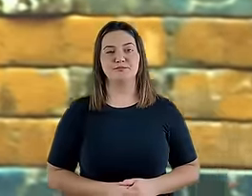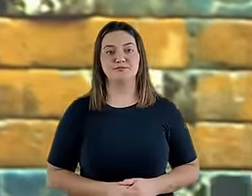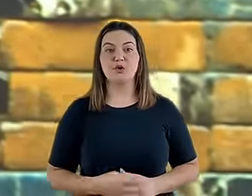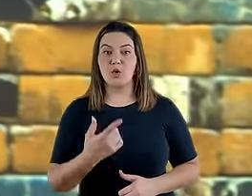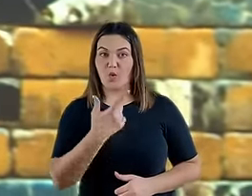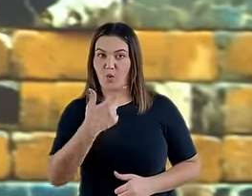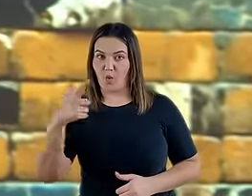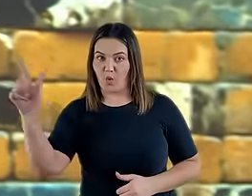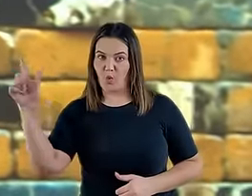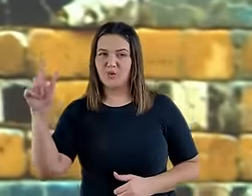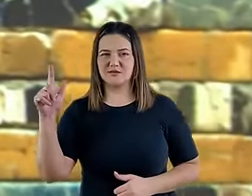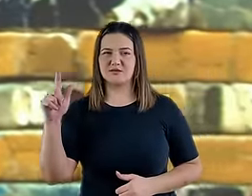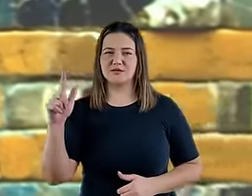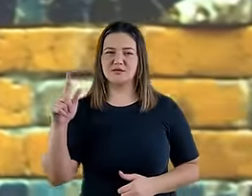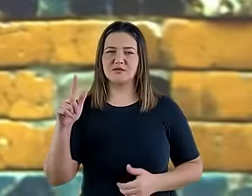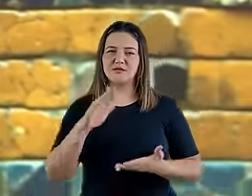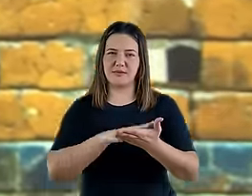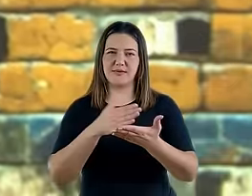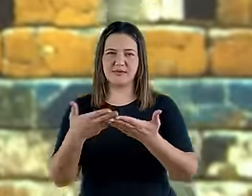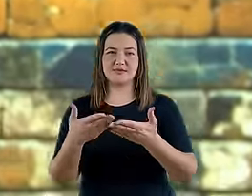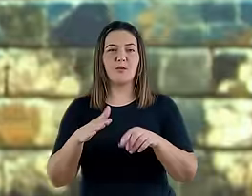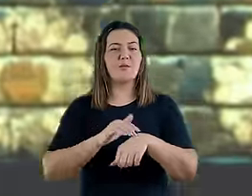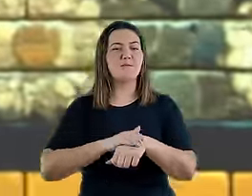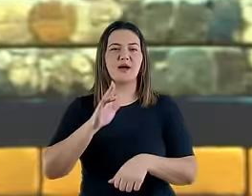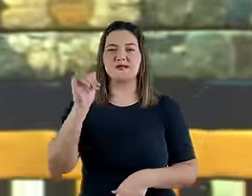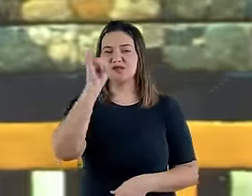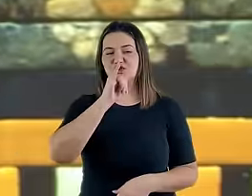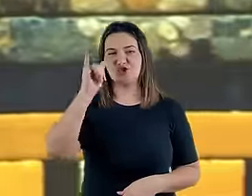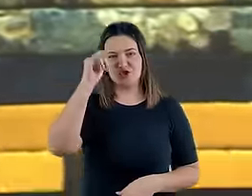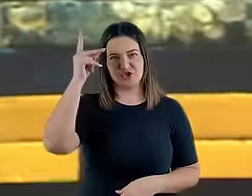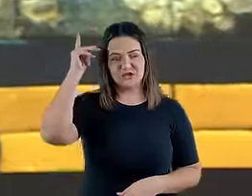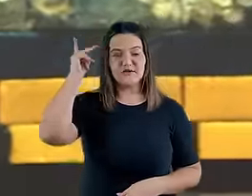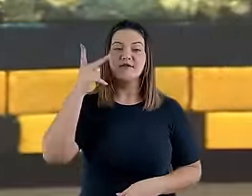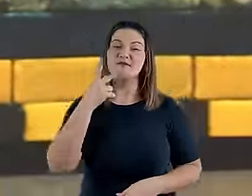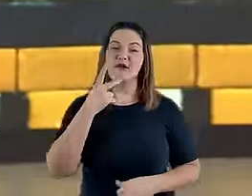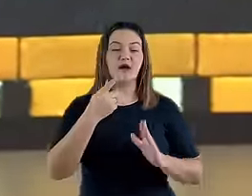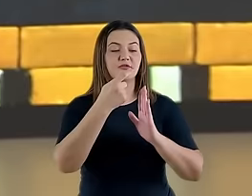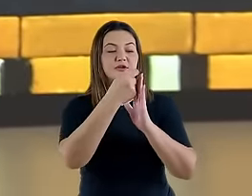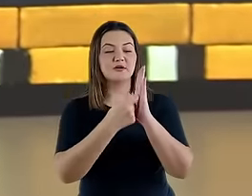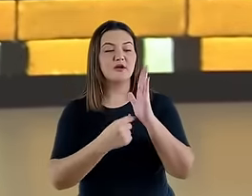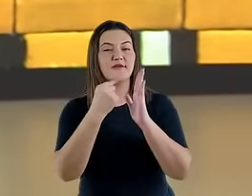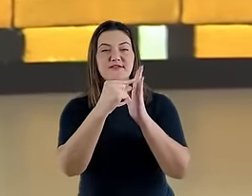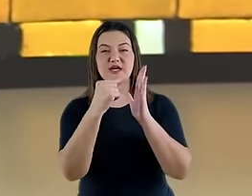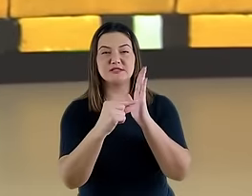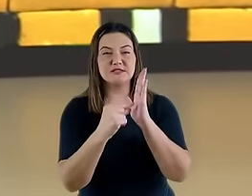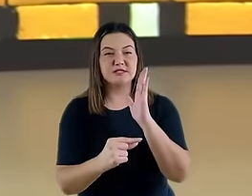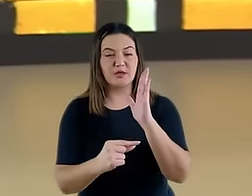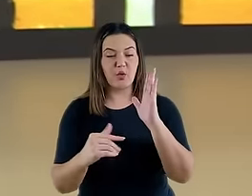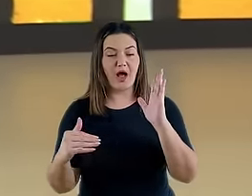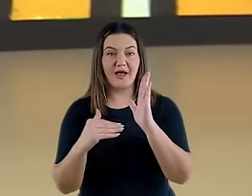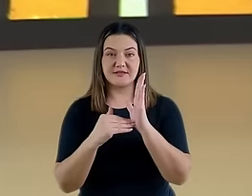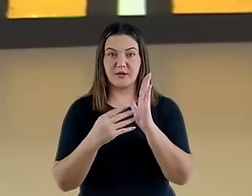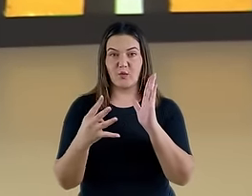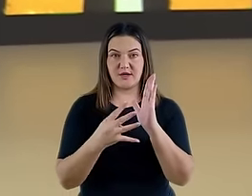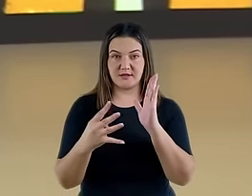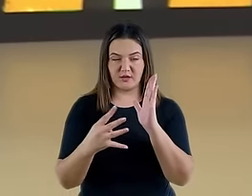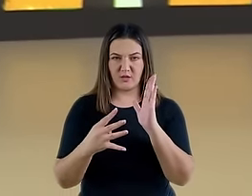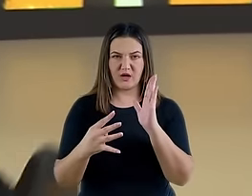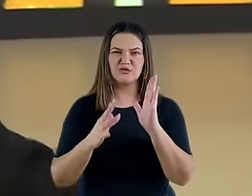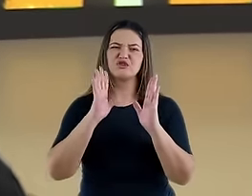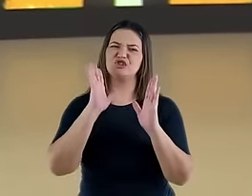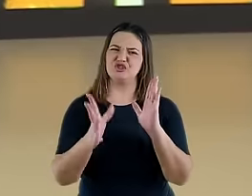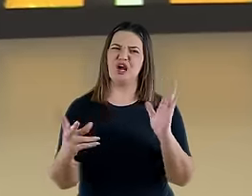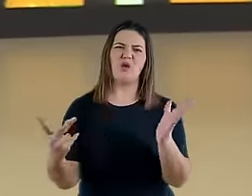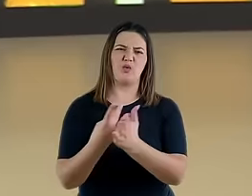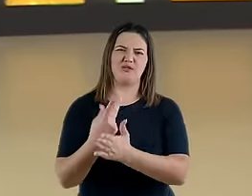dessa interpretação que eu acabei de citar, argumentava que todos os versículos, incluindo até o verso 44, já foram